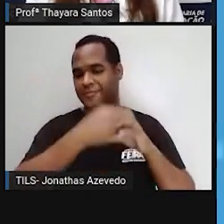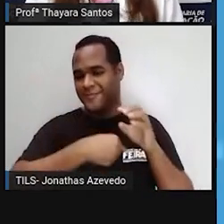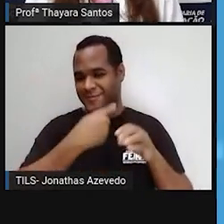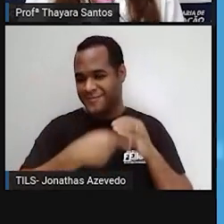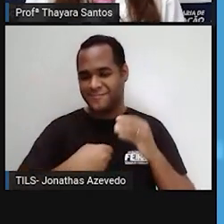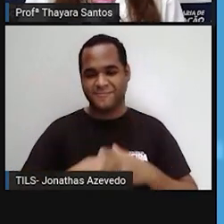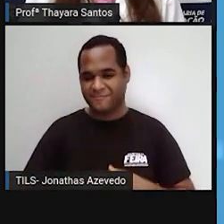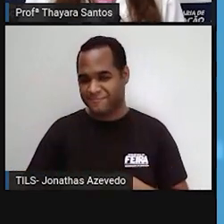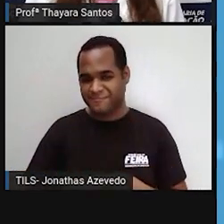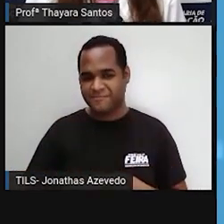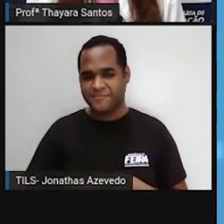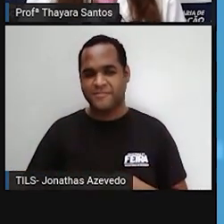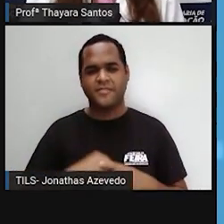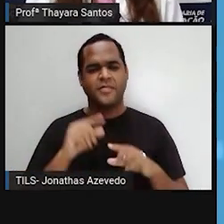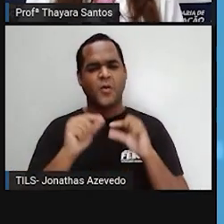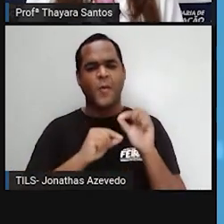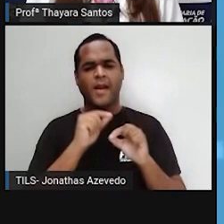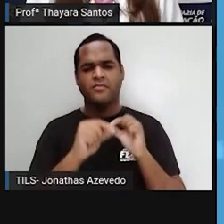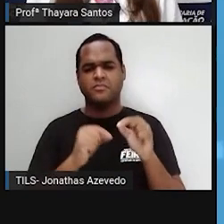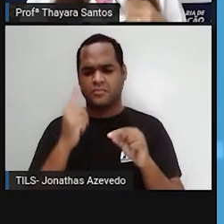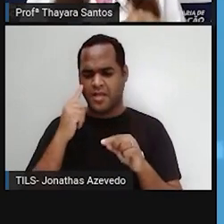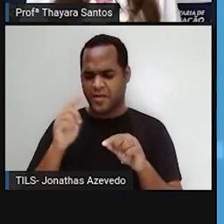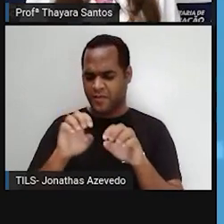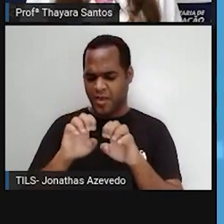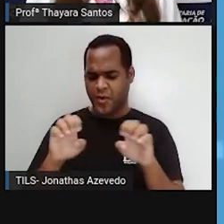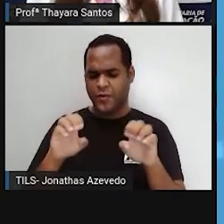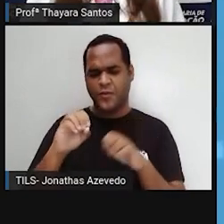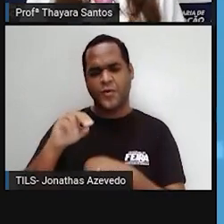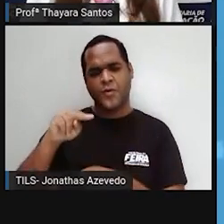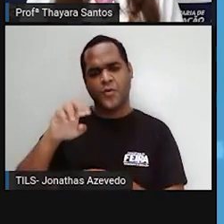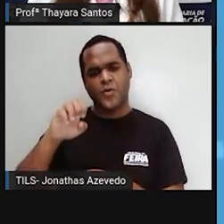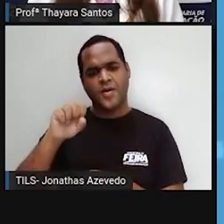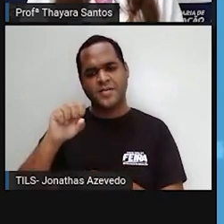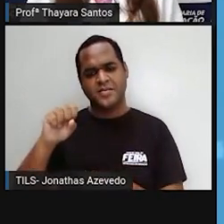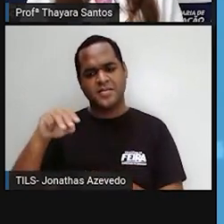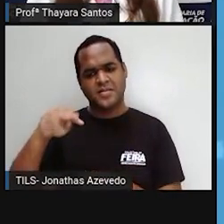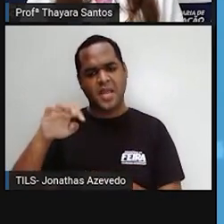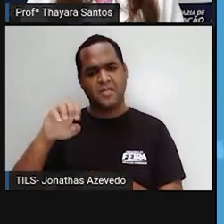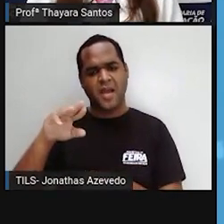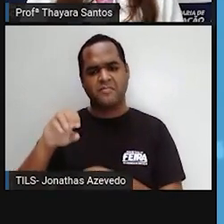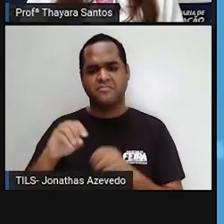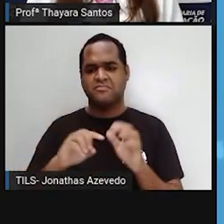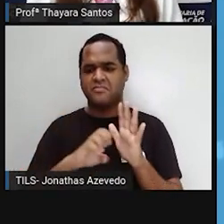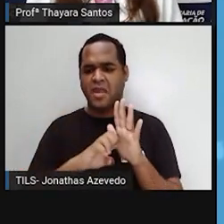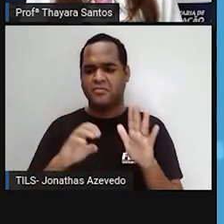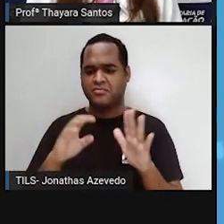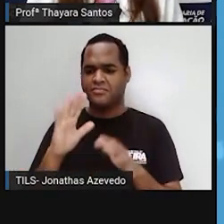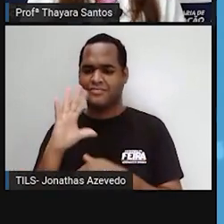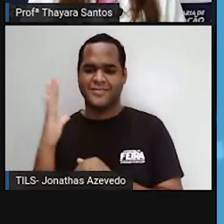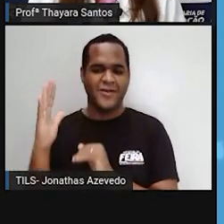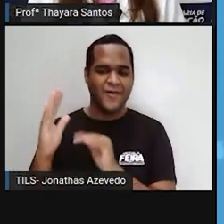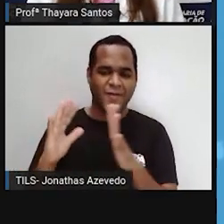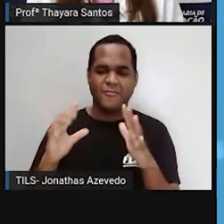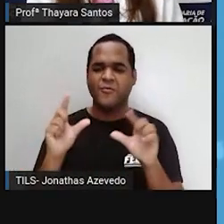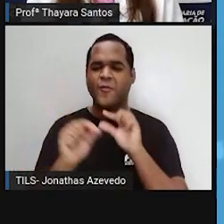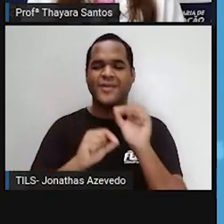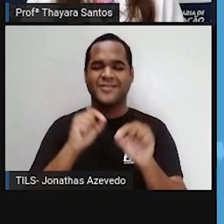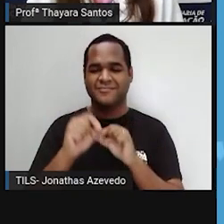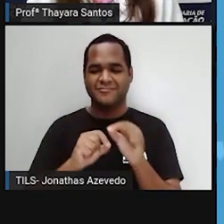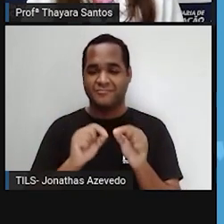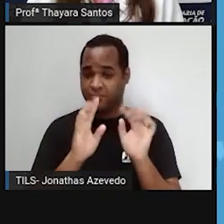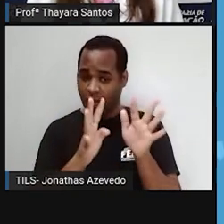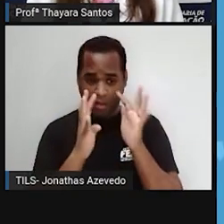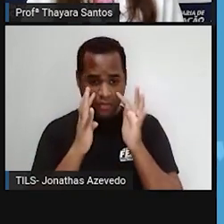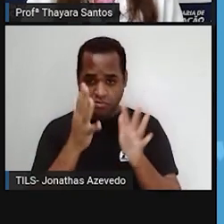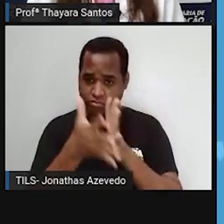Mas vocês sabem o que é um ecossistema? Vocês estão aí do outro lado e sabem o que é ecossistema? Com certeza vocês já devem ter escutado falar, mas vocês